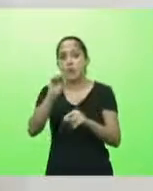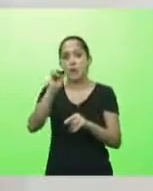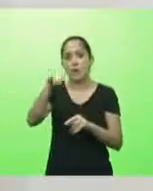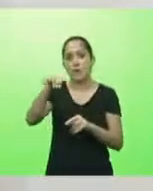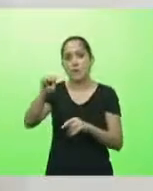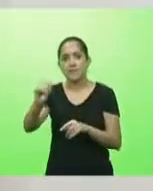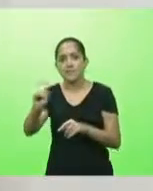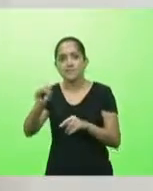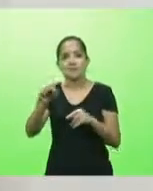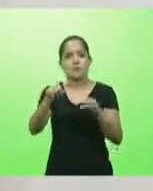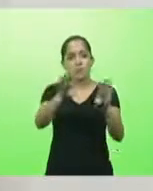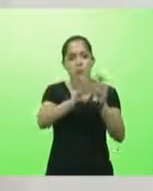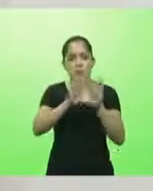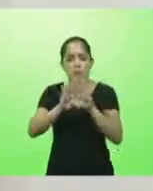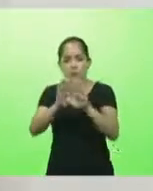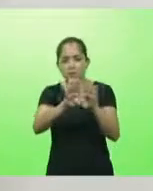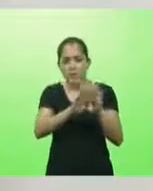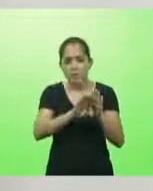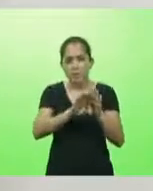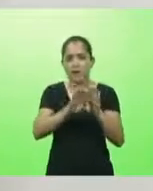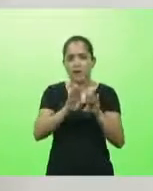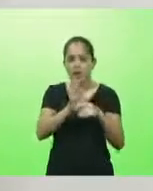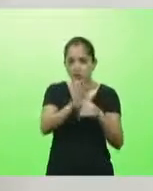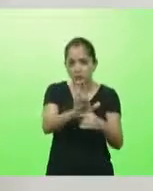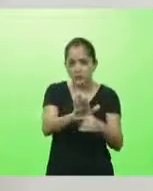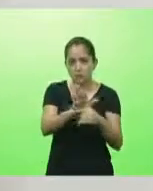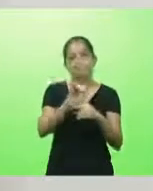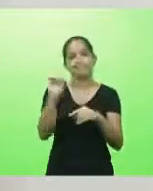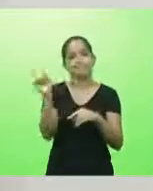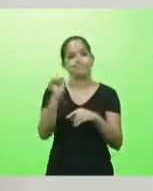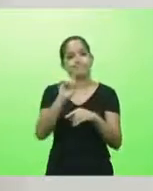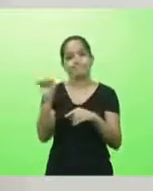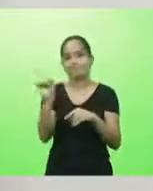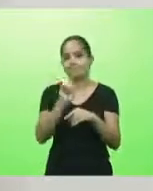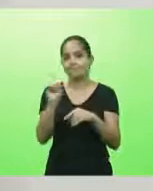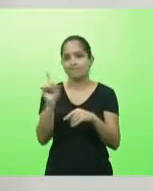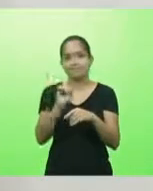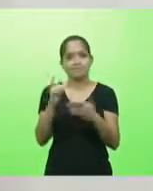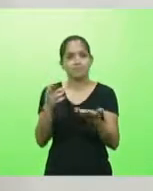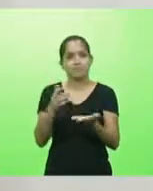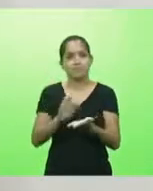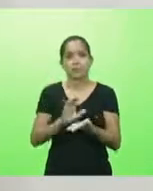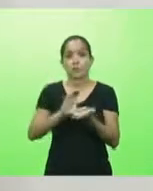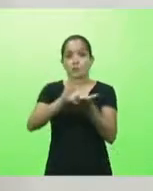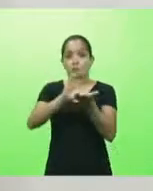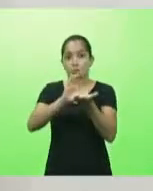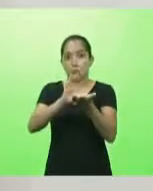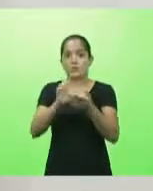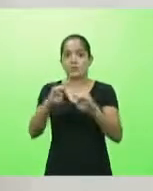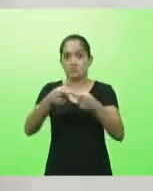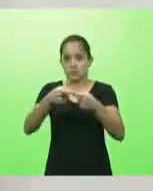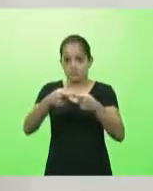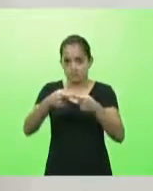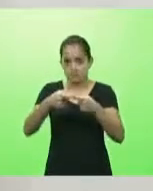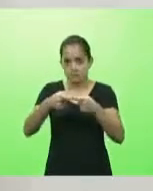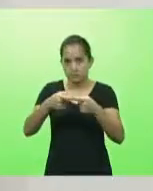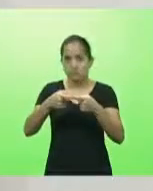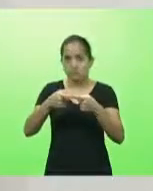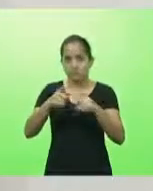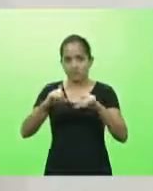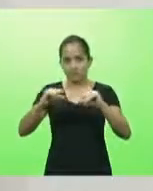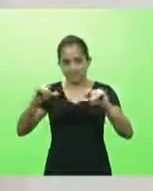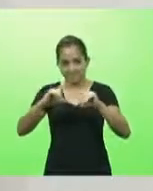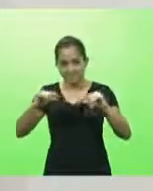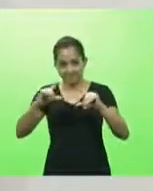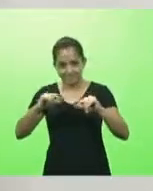não funciona. Lockdown não funciona. O Conselho Regional de Medicina do Distrito Federal acabou de fazer